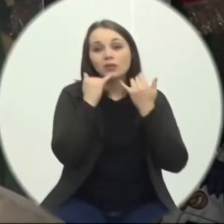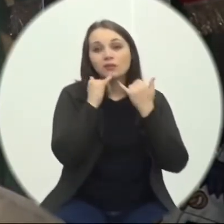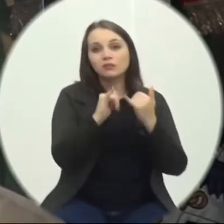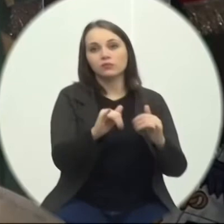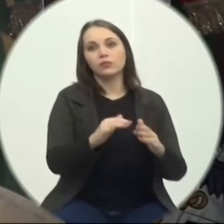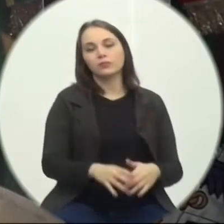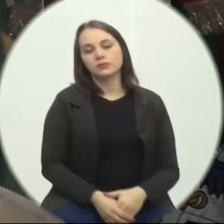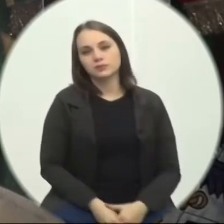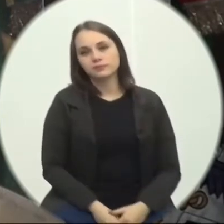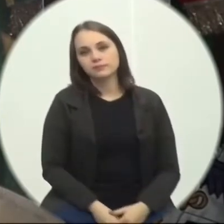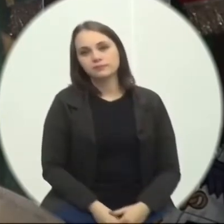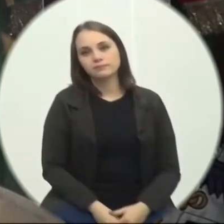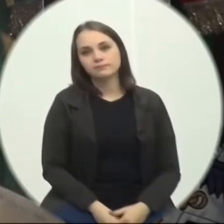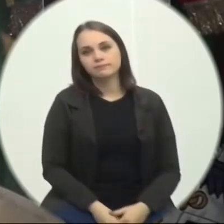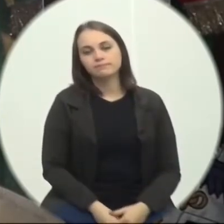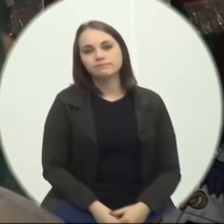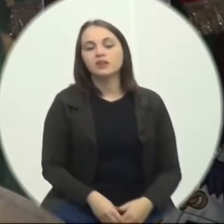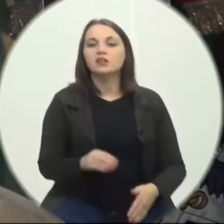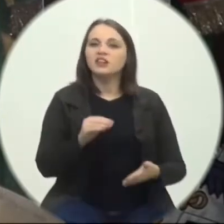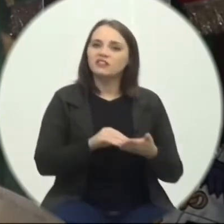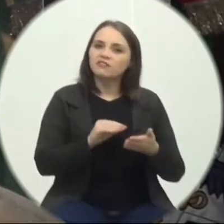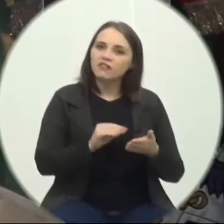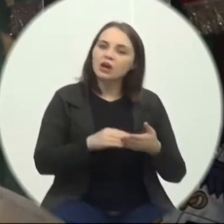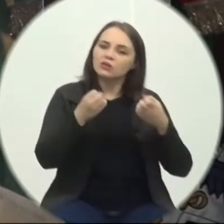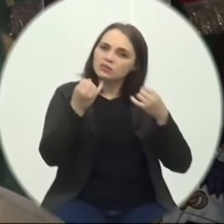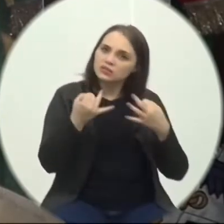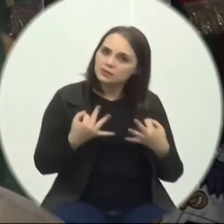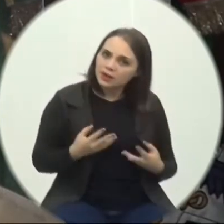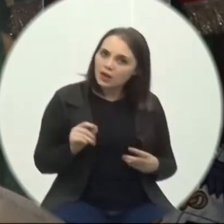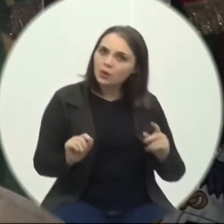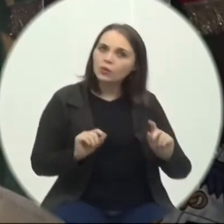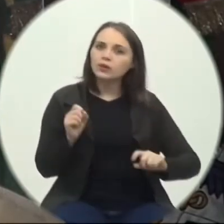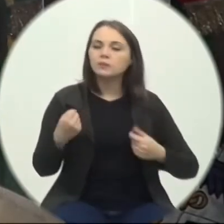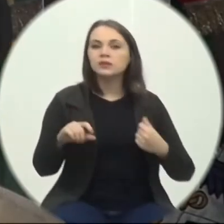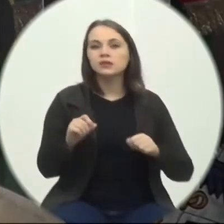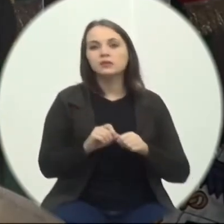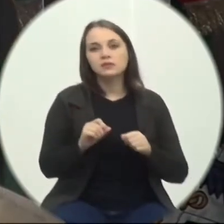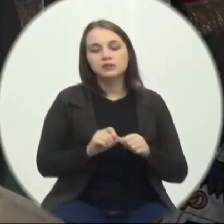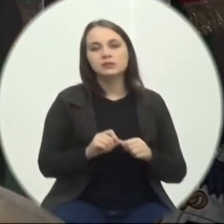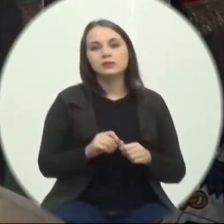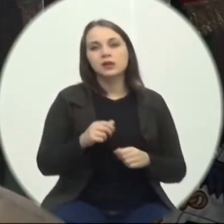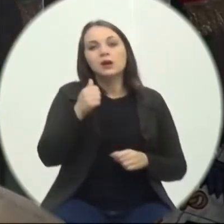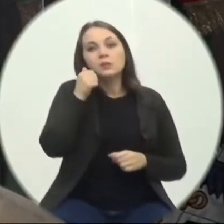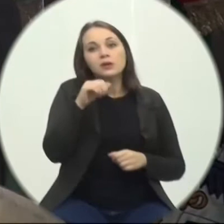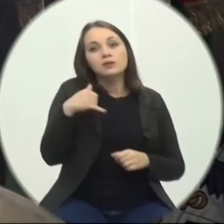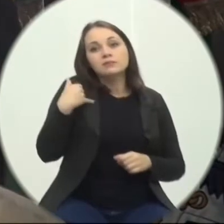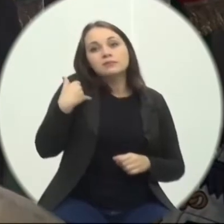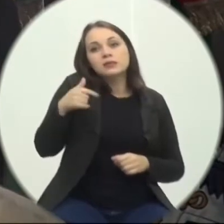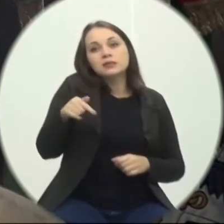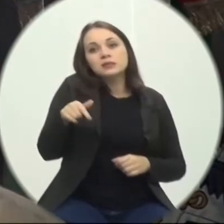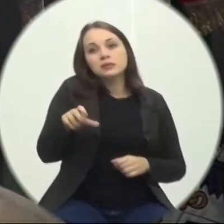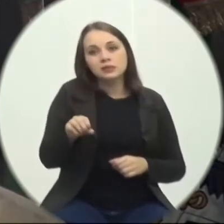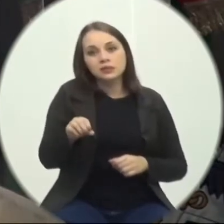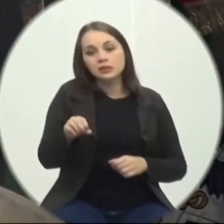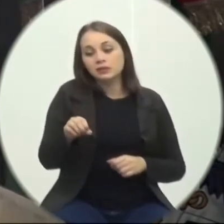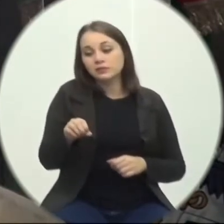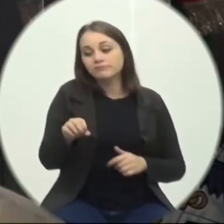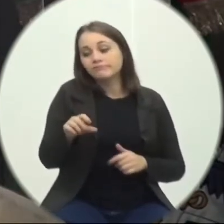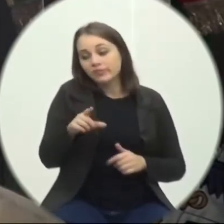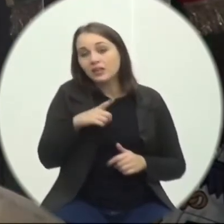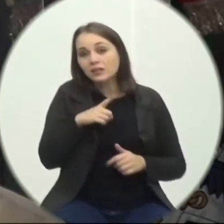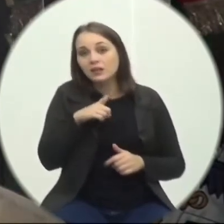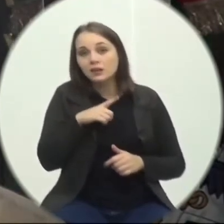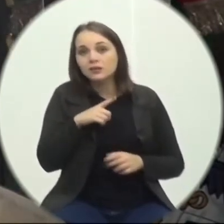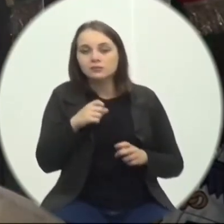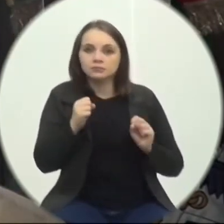Por falta de informação Por falta de orientação Acabou prejudicando Uma senhora de 70 anos Tornando-a Mais vulnerável Falo